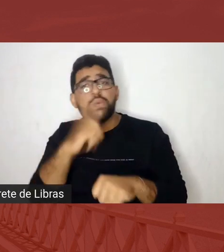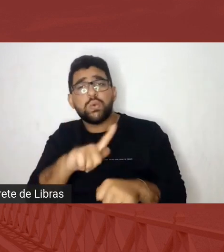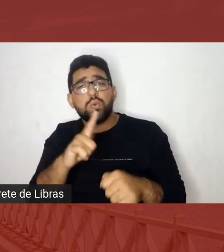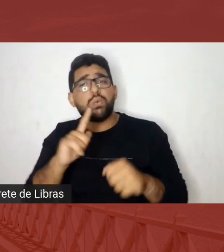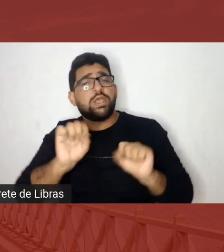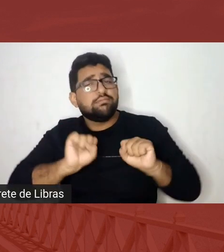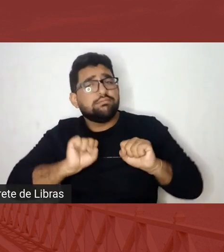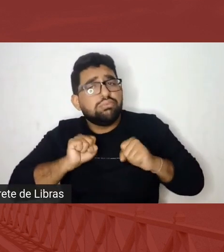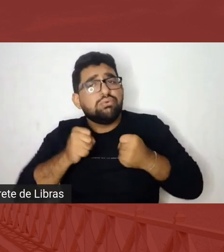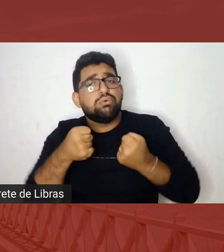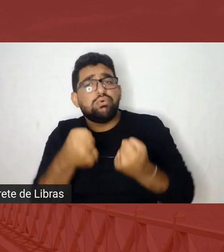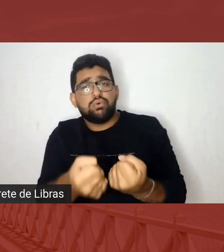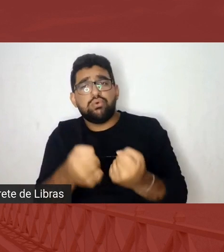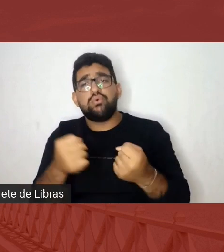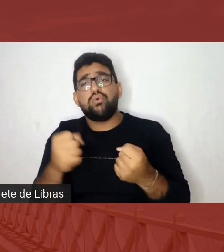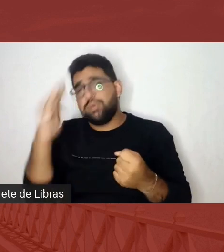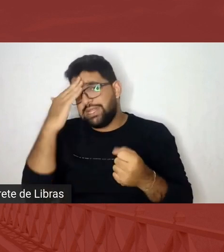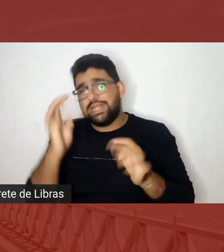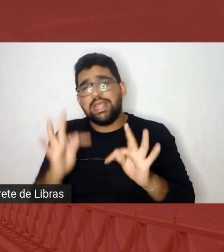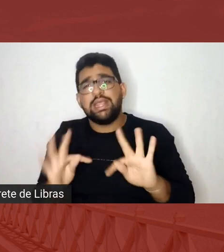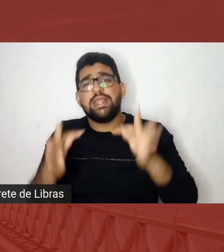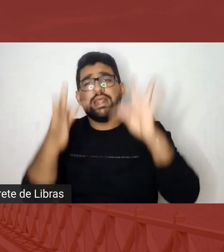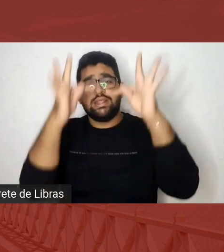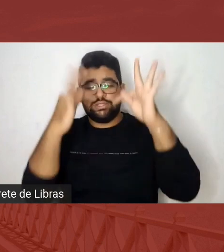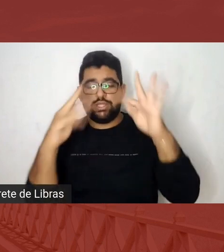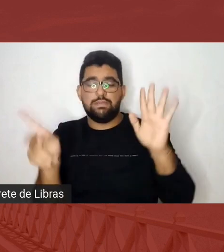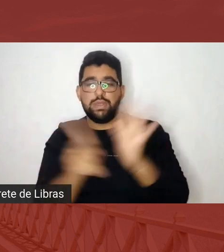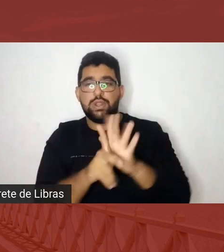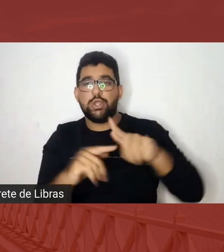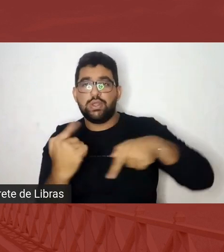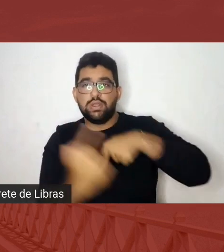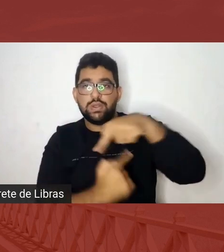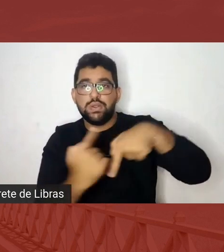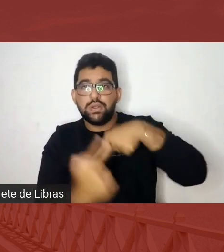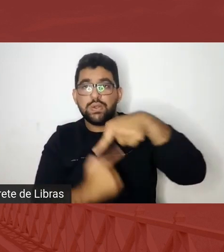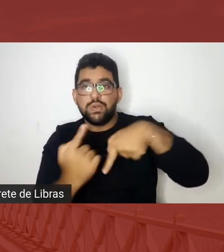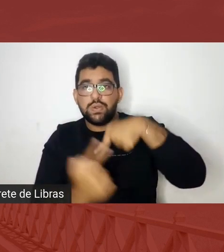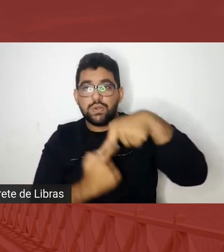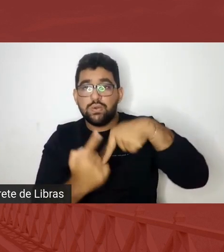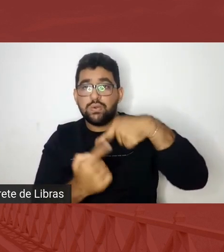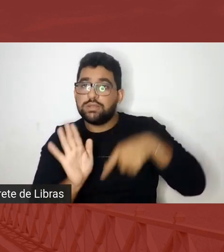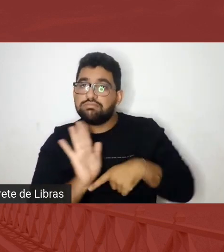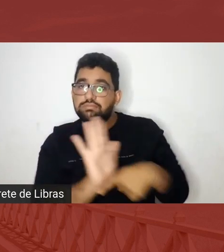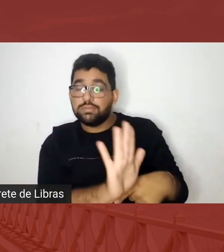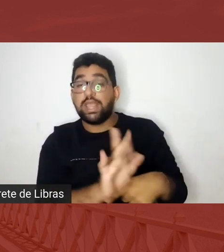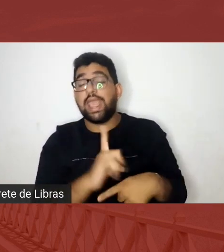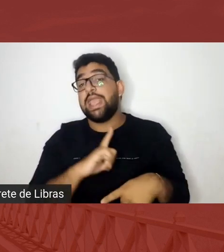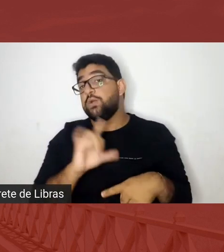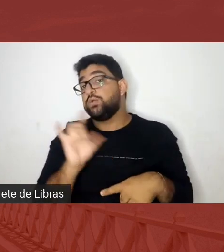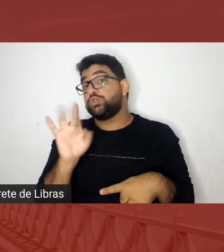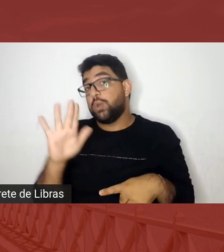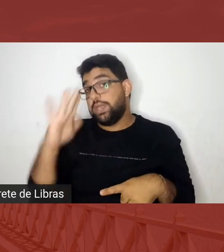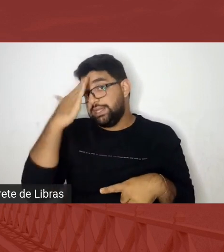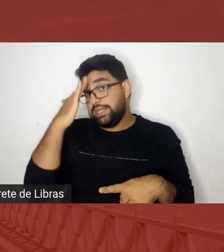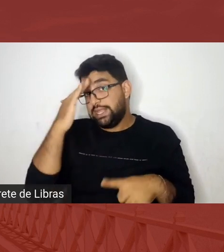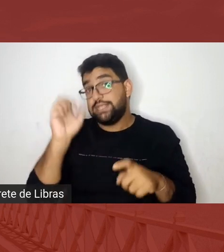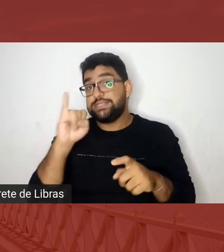as tecnologias de aquilombamento de entender que eu só posso ser se eu estiver